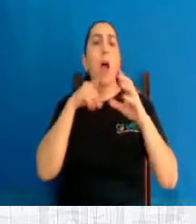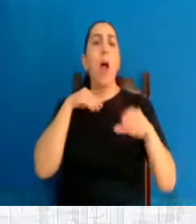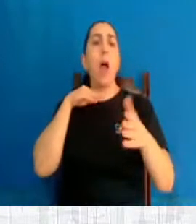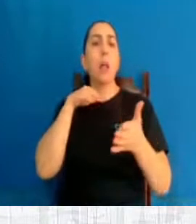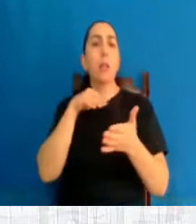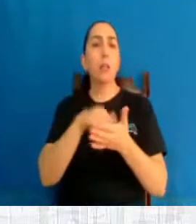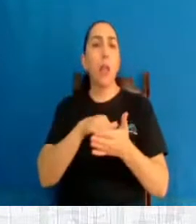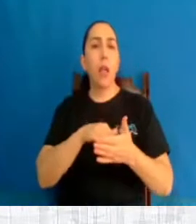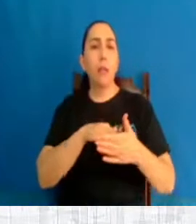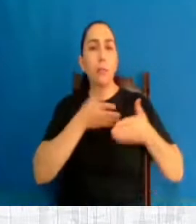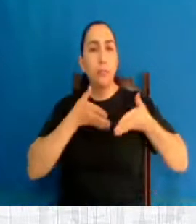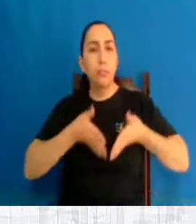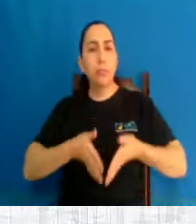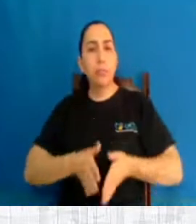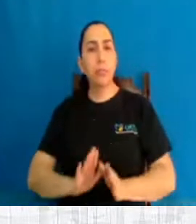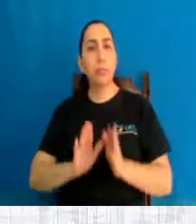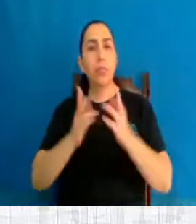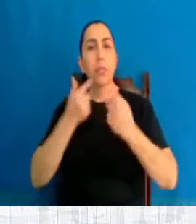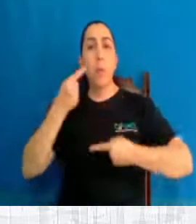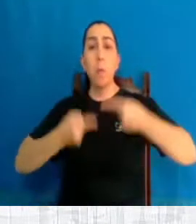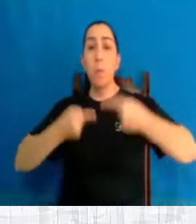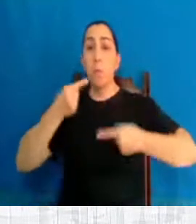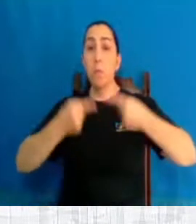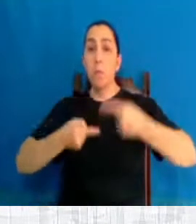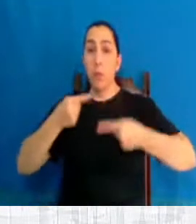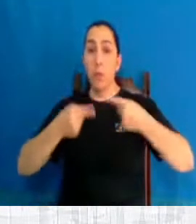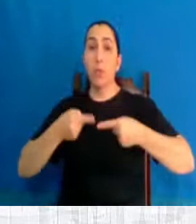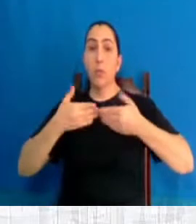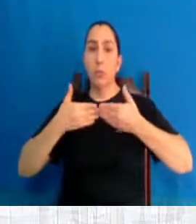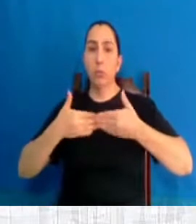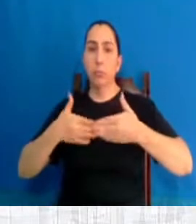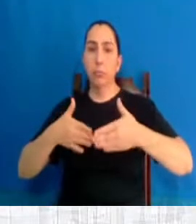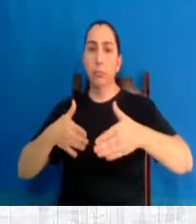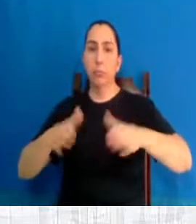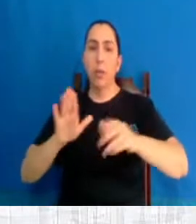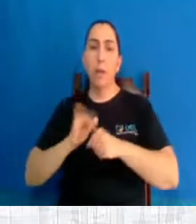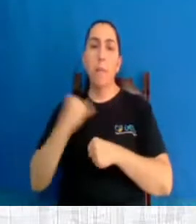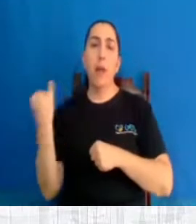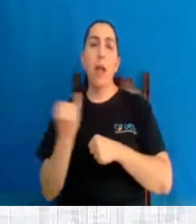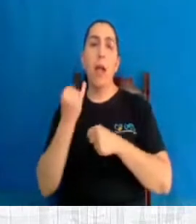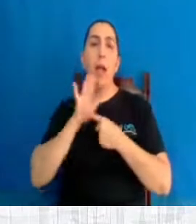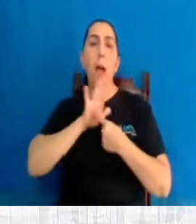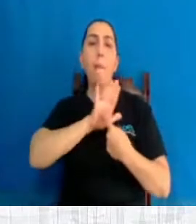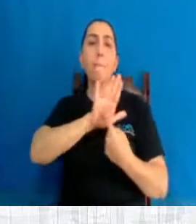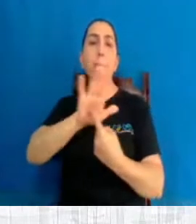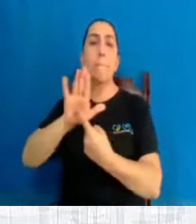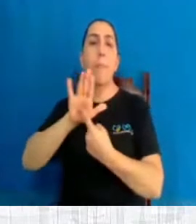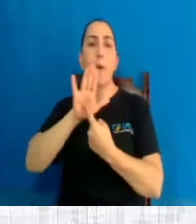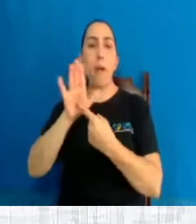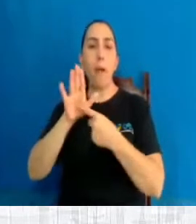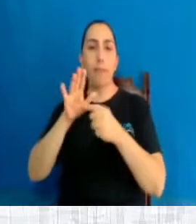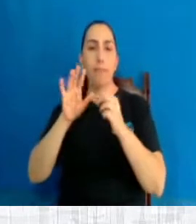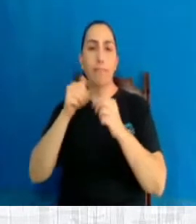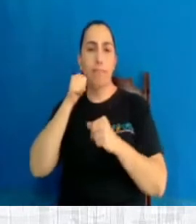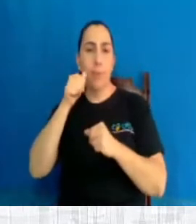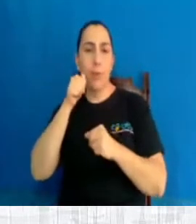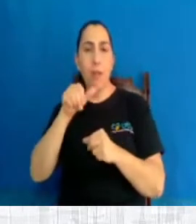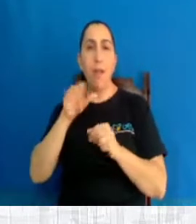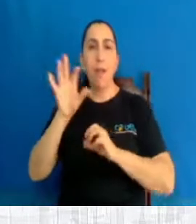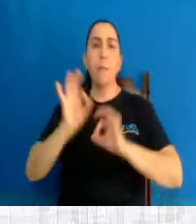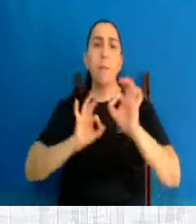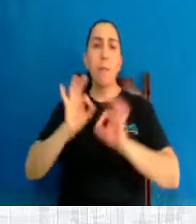meio de políticas de paternidade responsável. Olha, é importante para apoiar as mulheres. planejamento familiar, orientação,